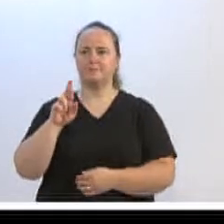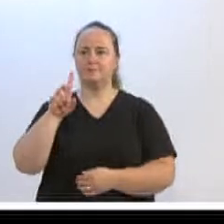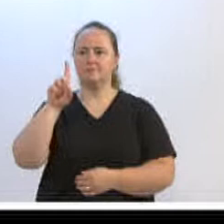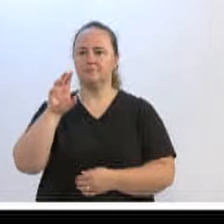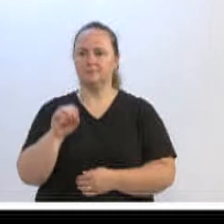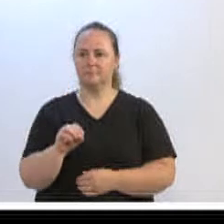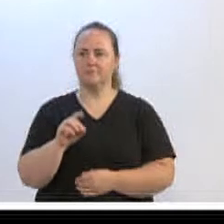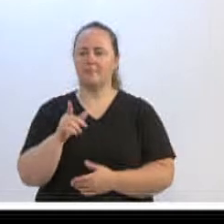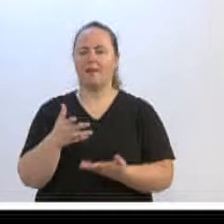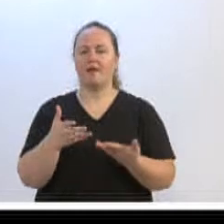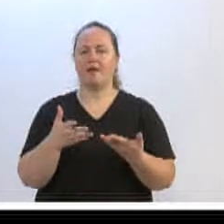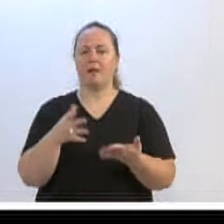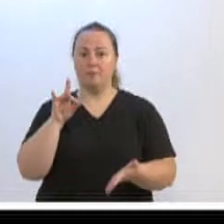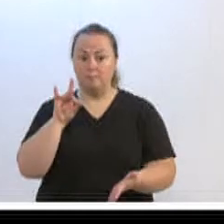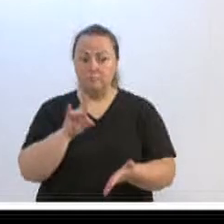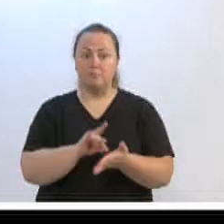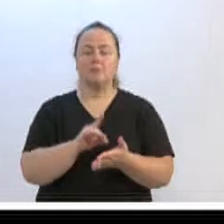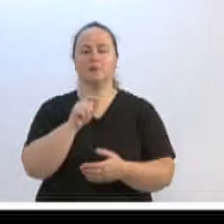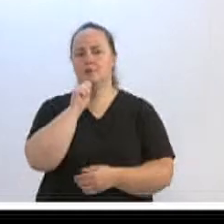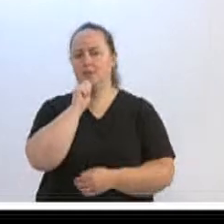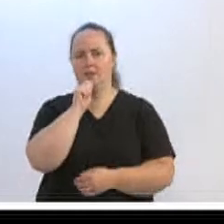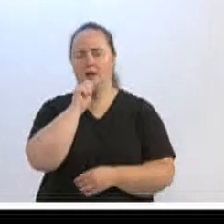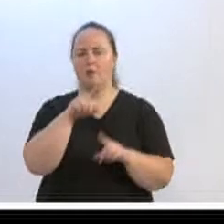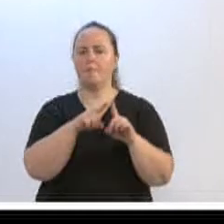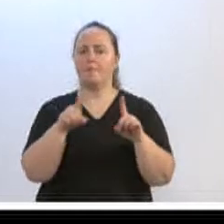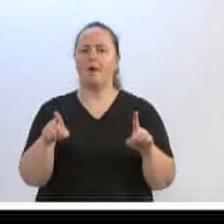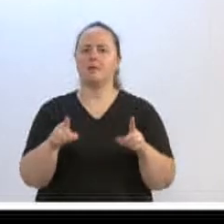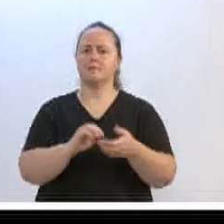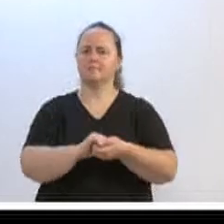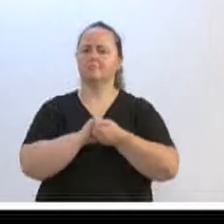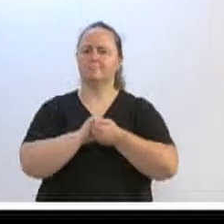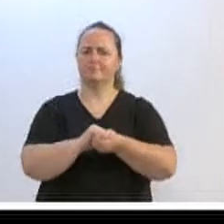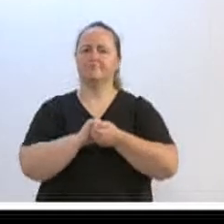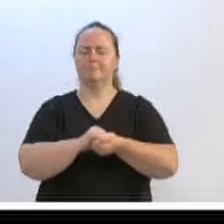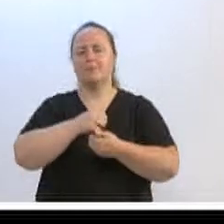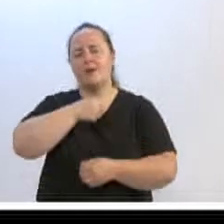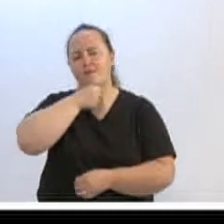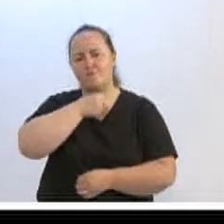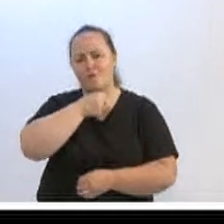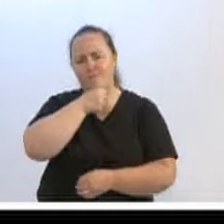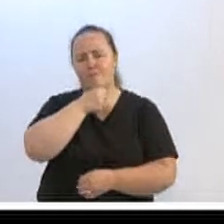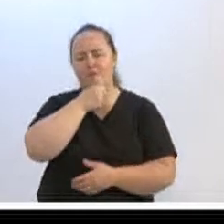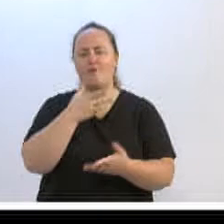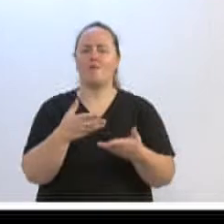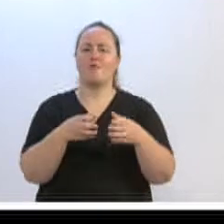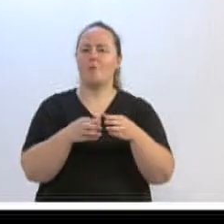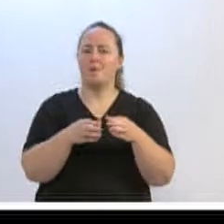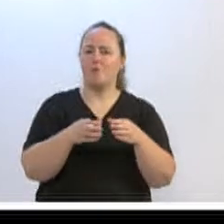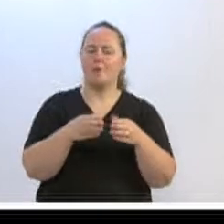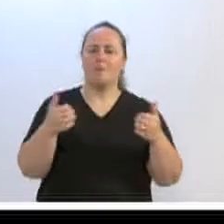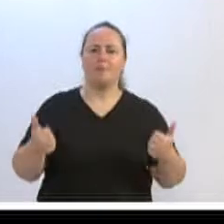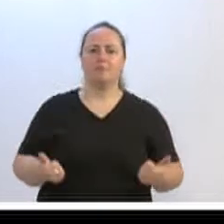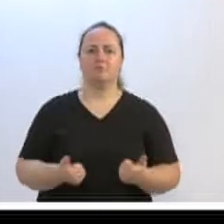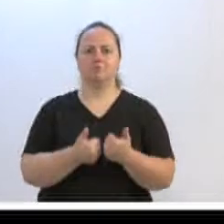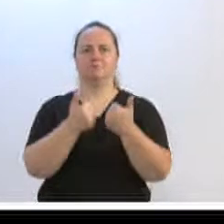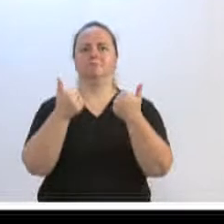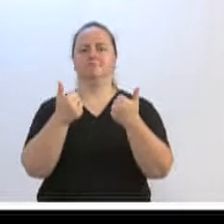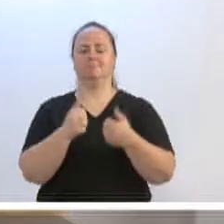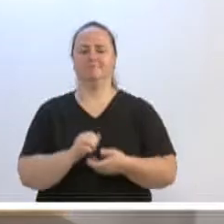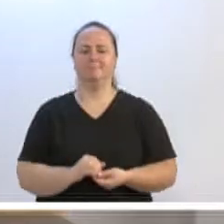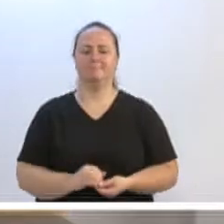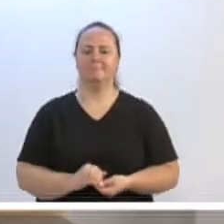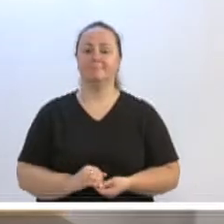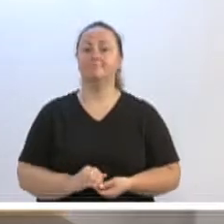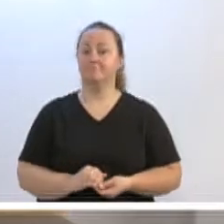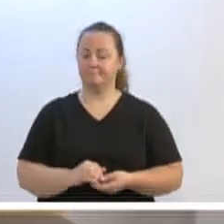cartaz alusivo, ele não é o cartaz oficial, mas aí fica aí meus parabéns, aí o Vovô Chopão, a toda a equipe, e a Oktoberfest, que tem sido um sucesso. Falando em